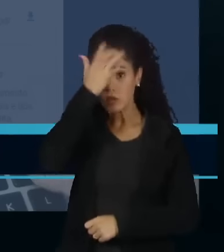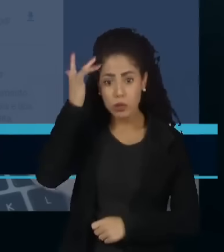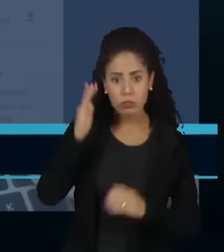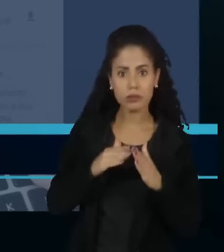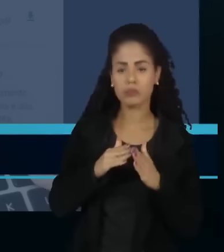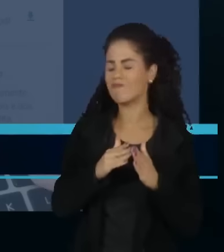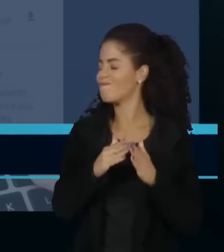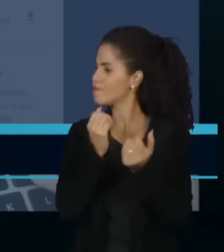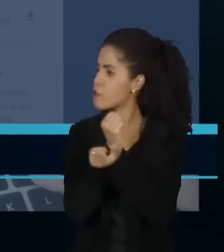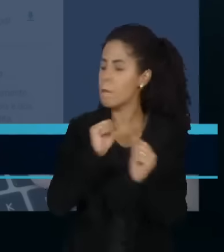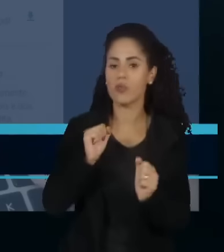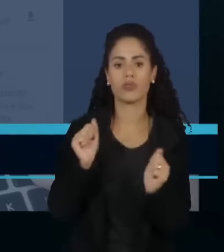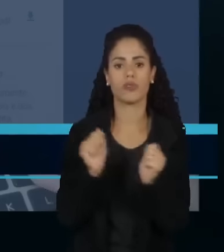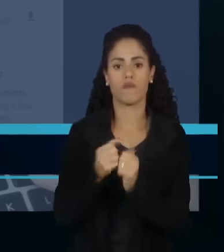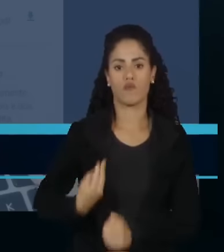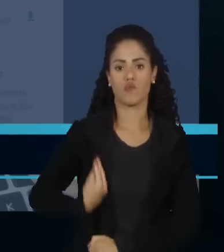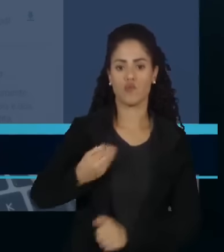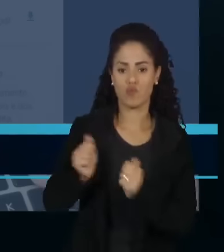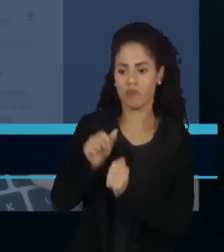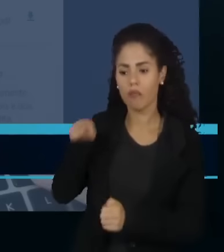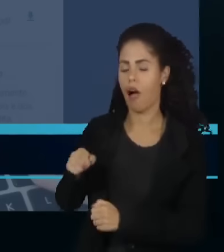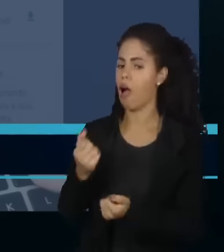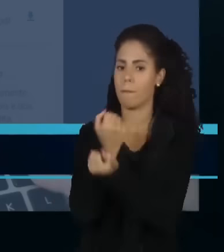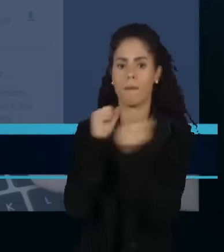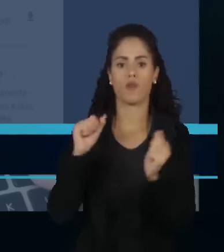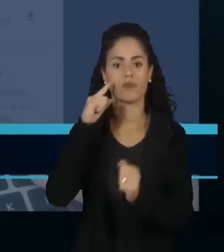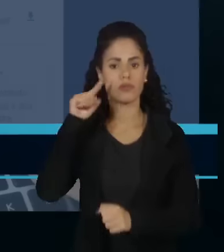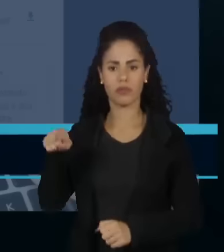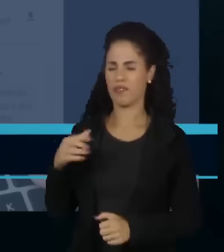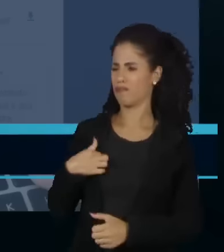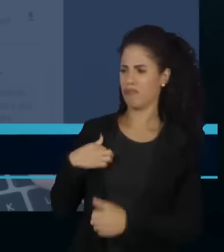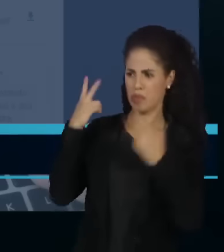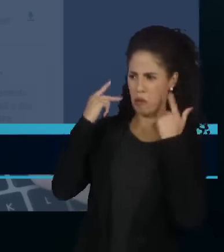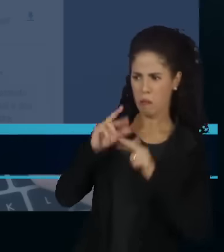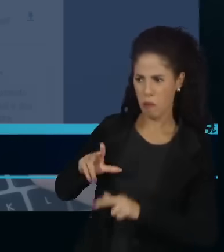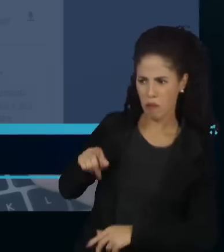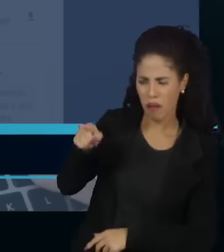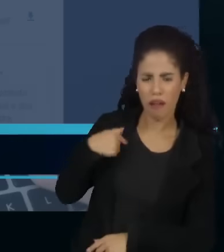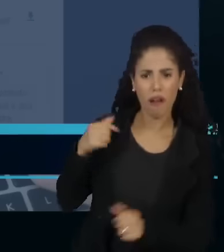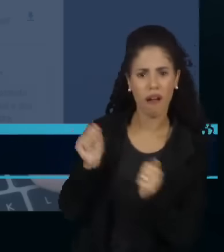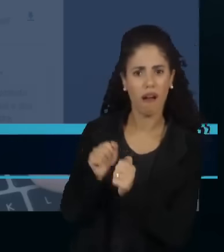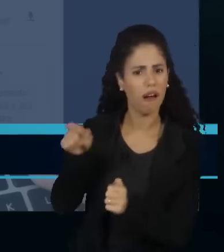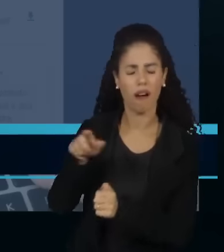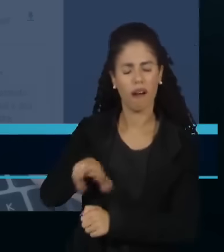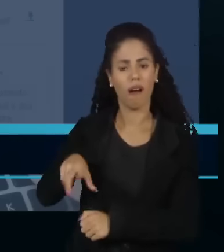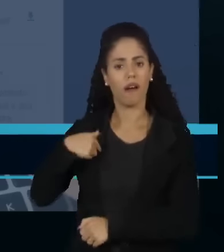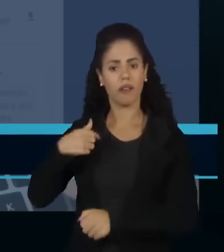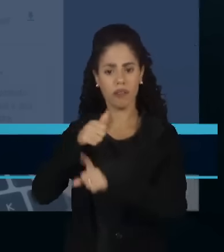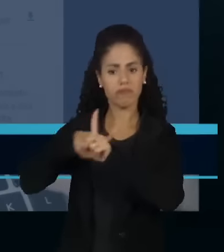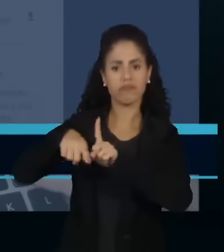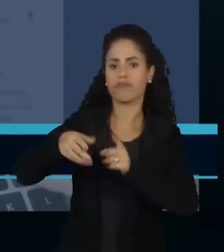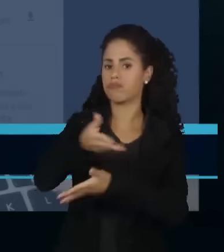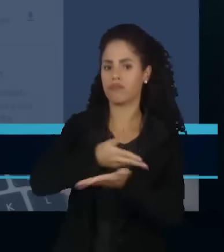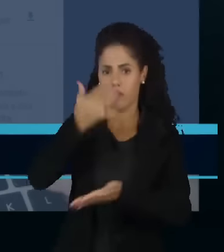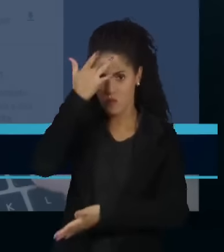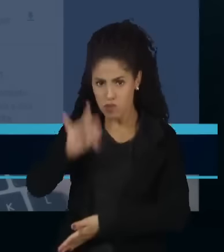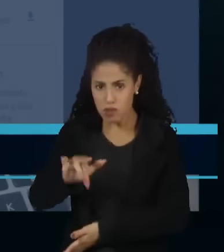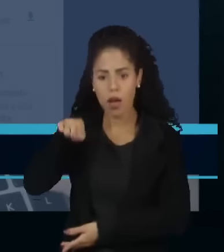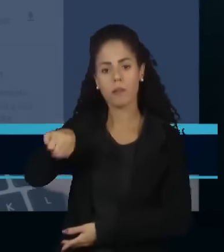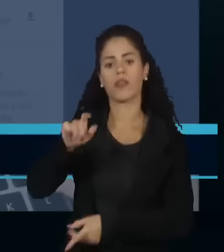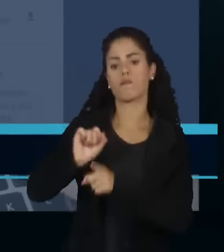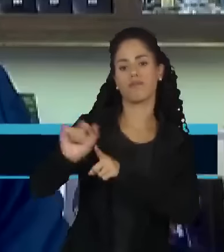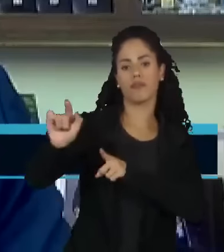suportavam a conduta da ré, que se mostrava anormal às regras de convivência em sociedade, devendo ser